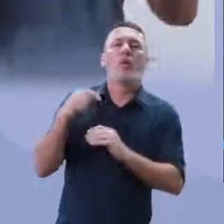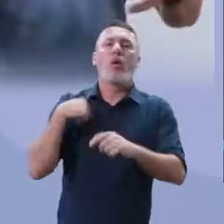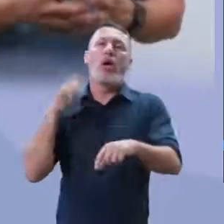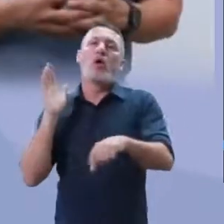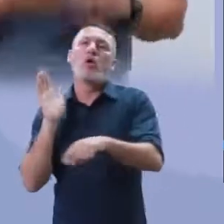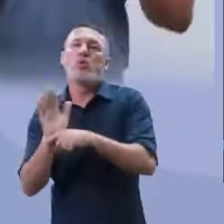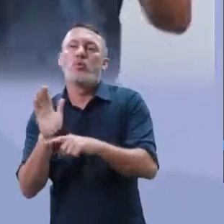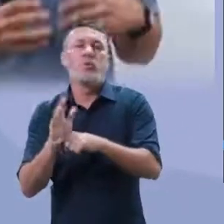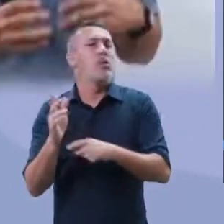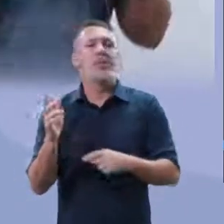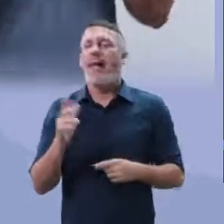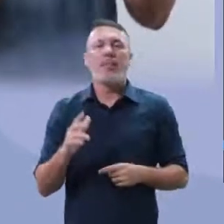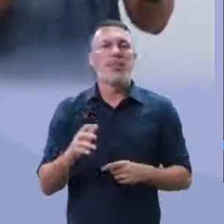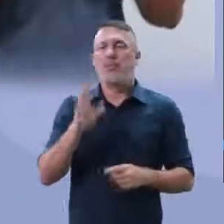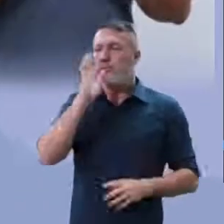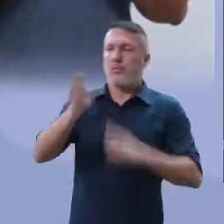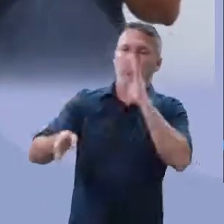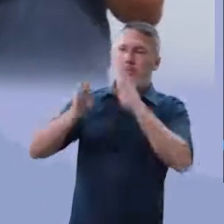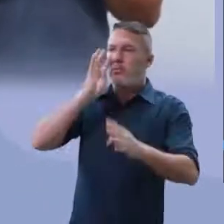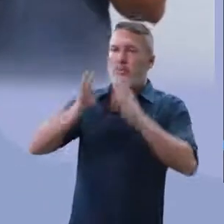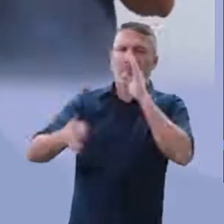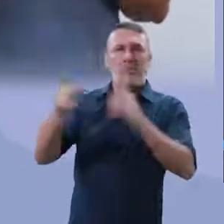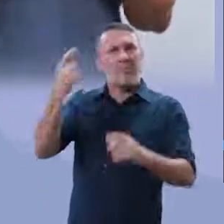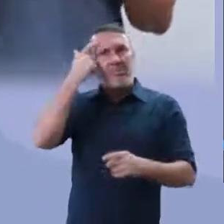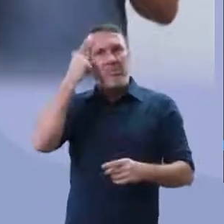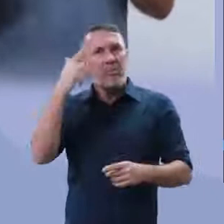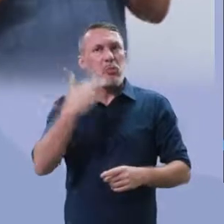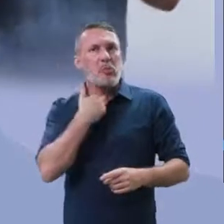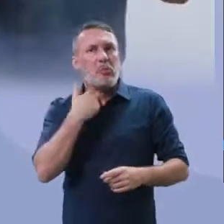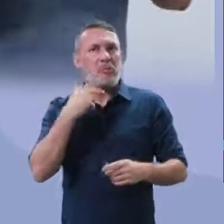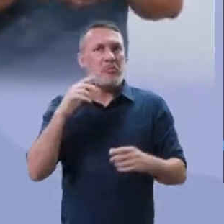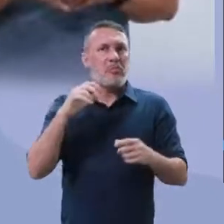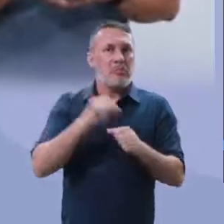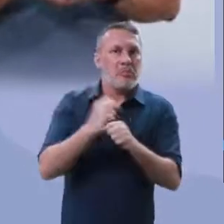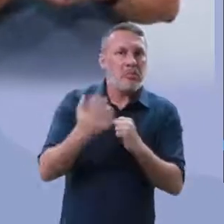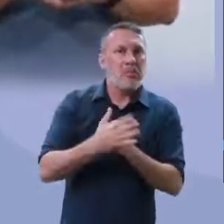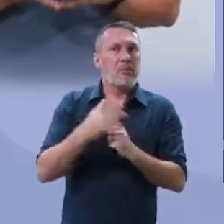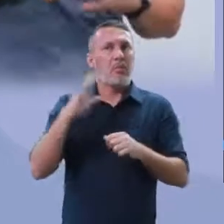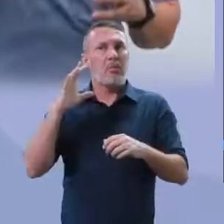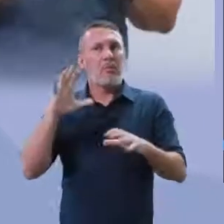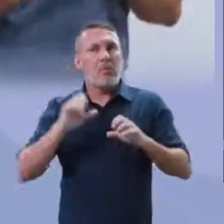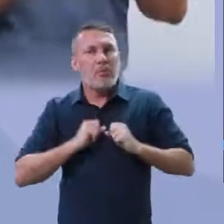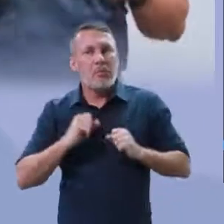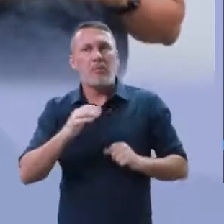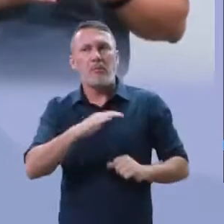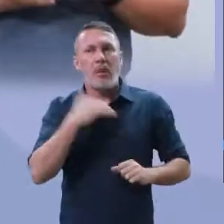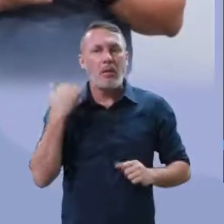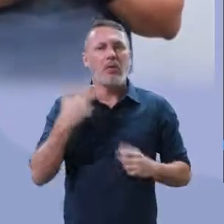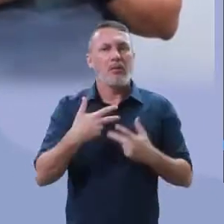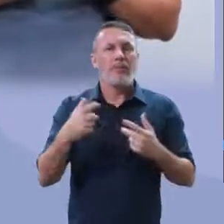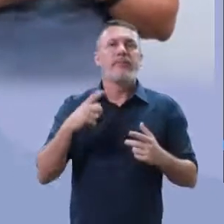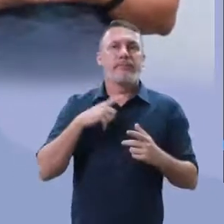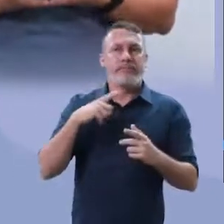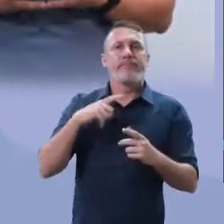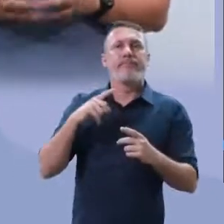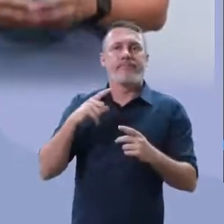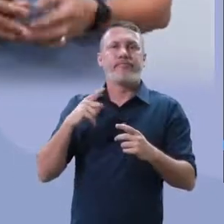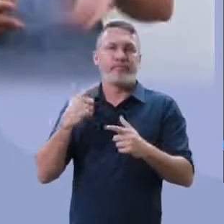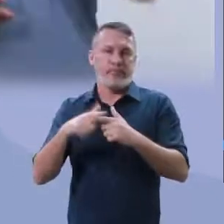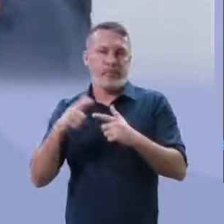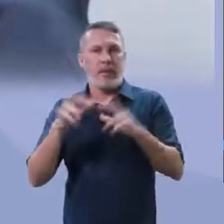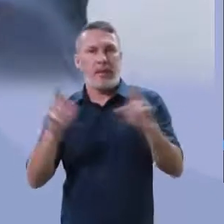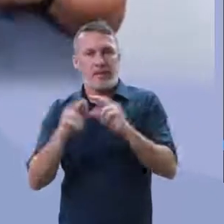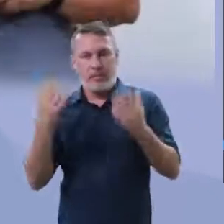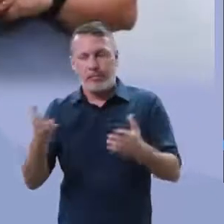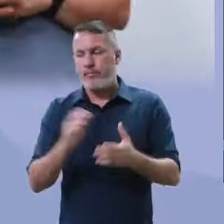Por qual problema que ele estava na rua? Qual auxílio que eu poderia dar? Eu simplesmente ou critiquei porque ele estava na rua. Então, ele está muito em evidência voltado para isso